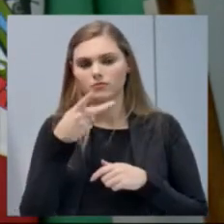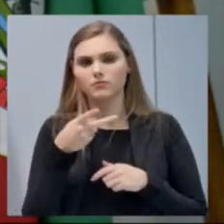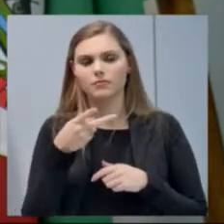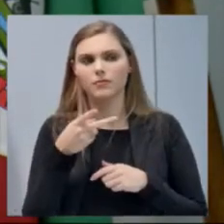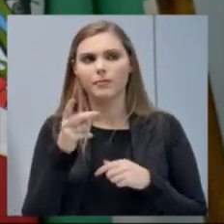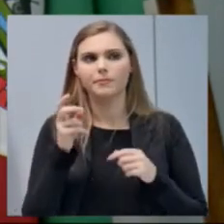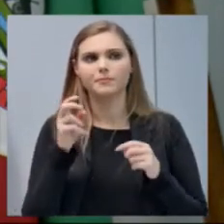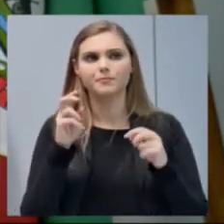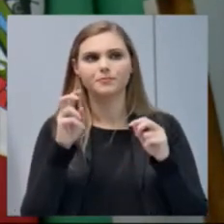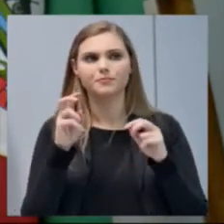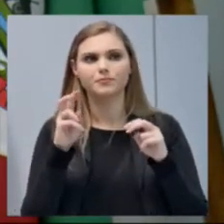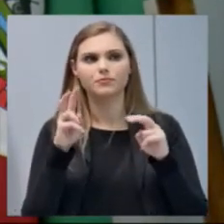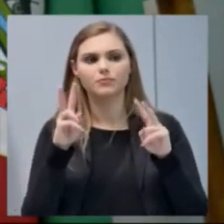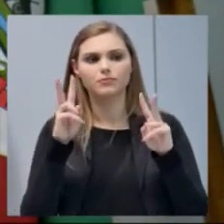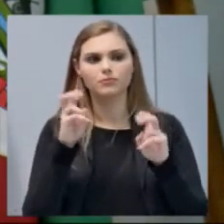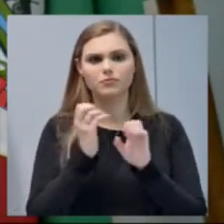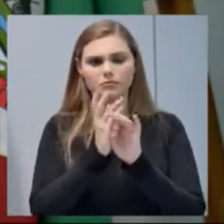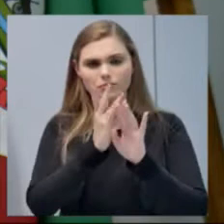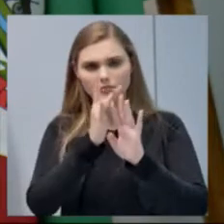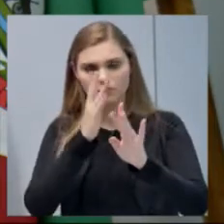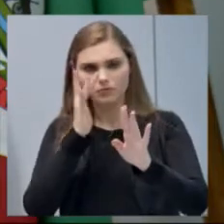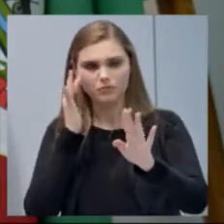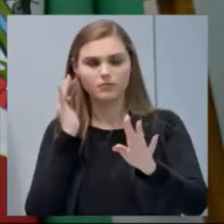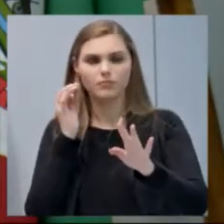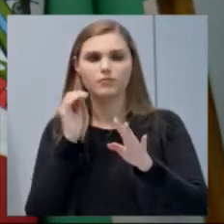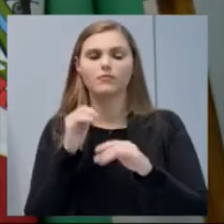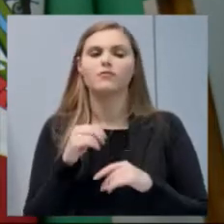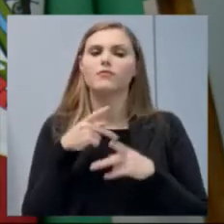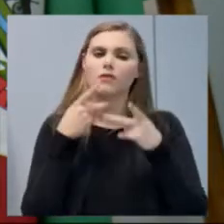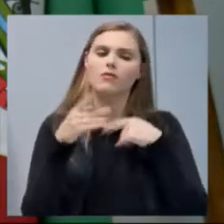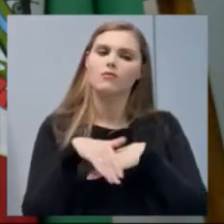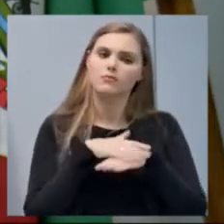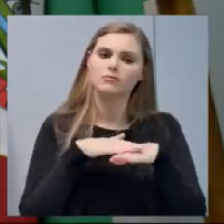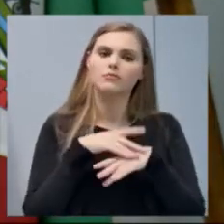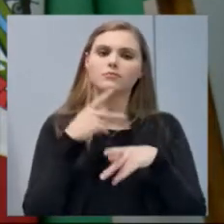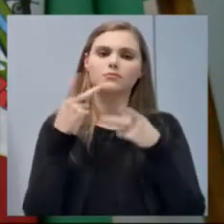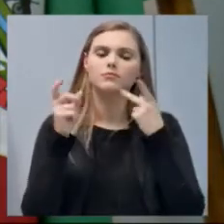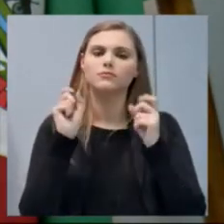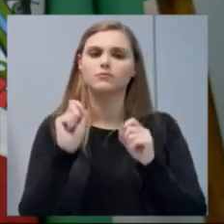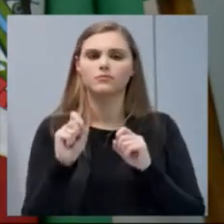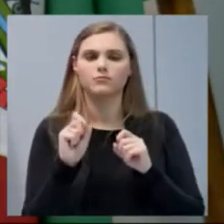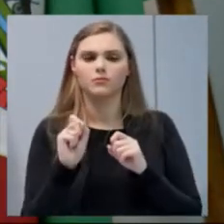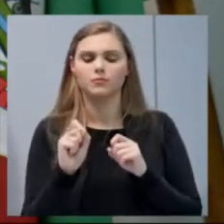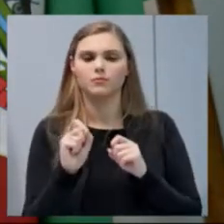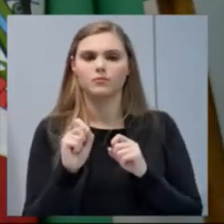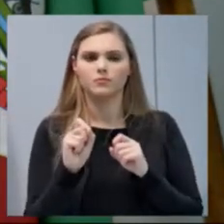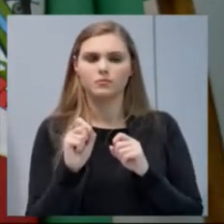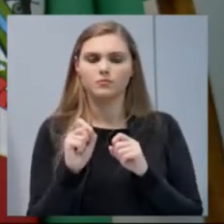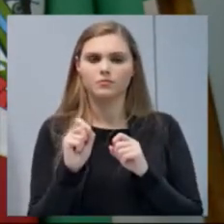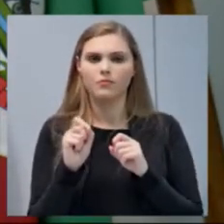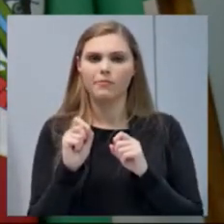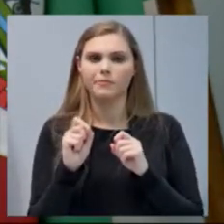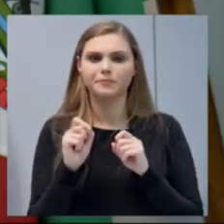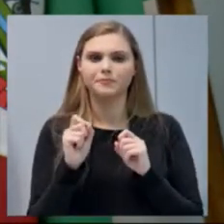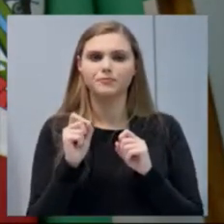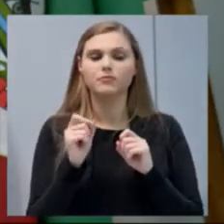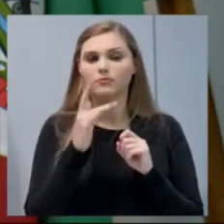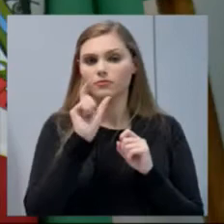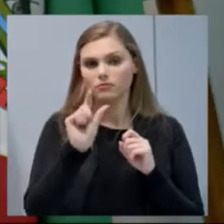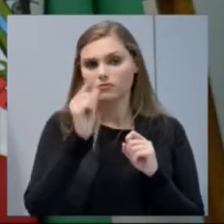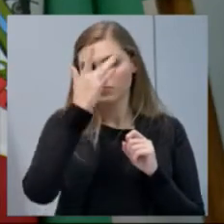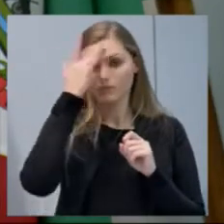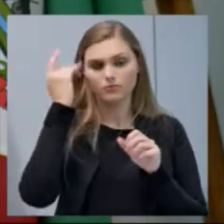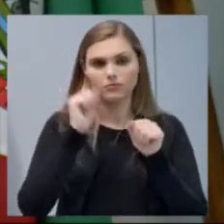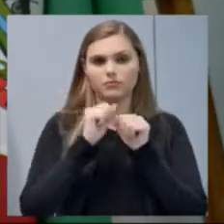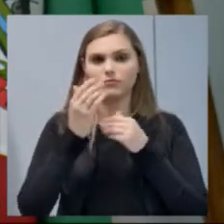enormidade das filas. E conversando com ela, ela me relatou a questão do pequeno contingente de pessoas que tem